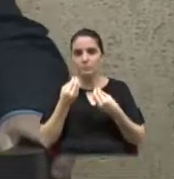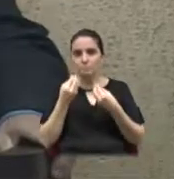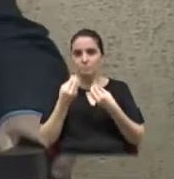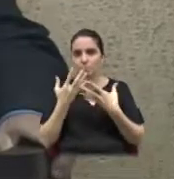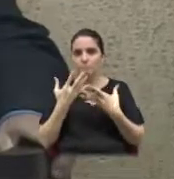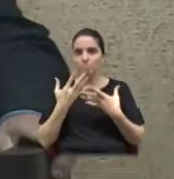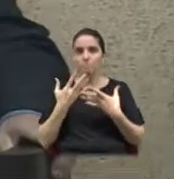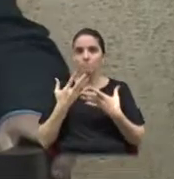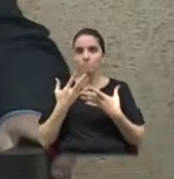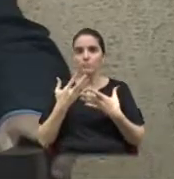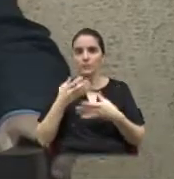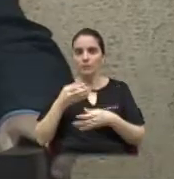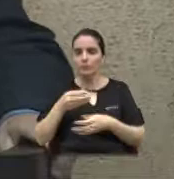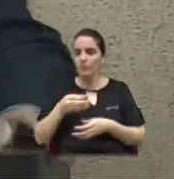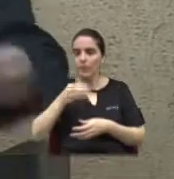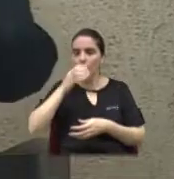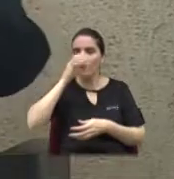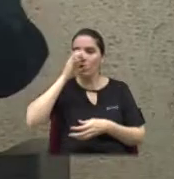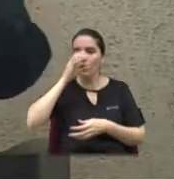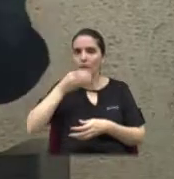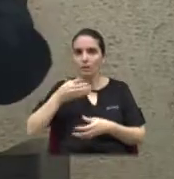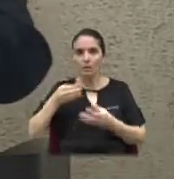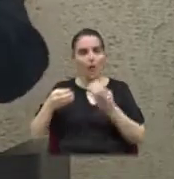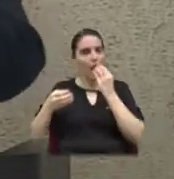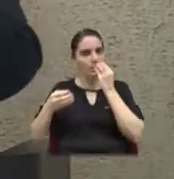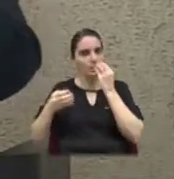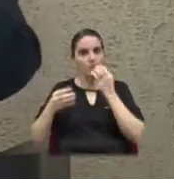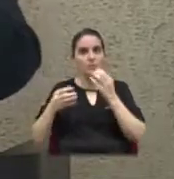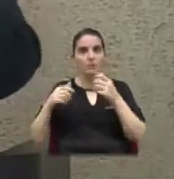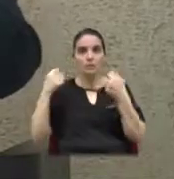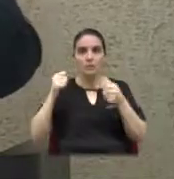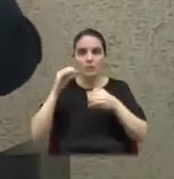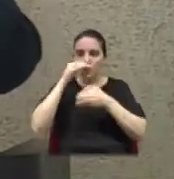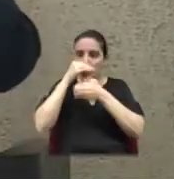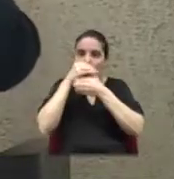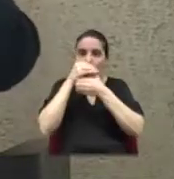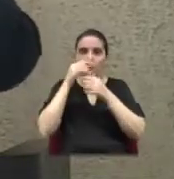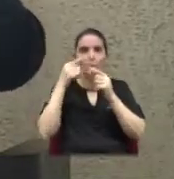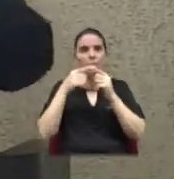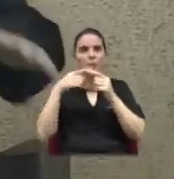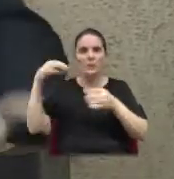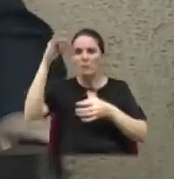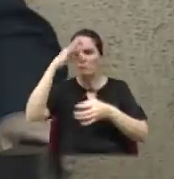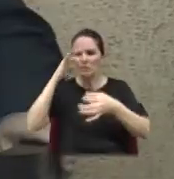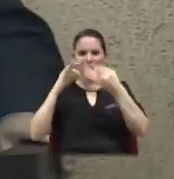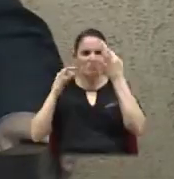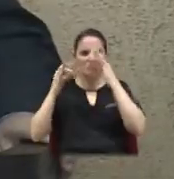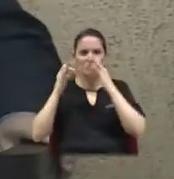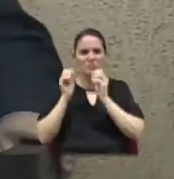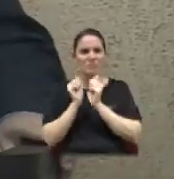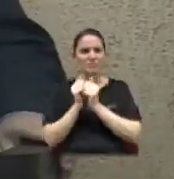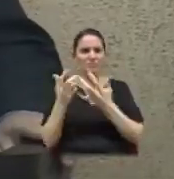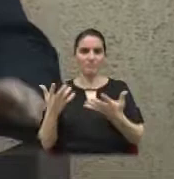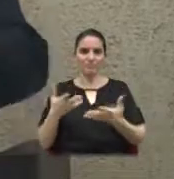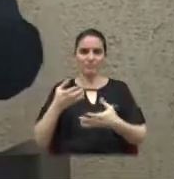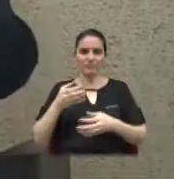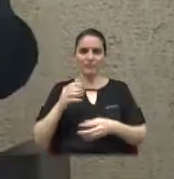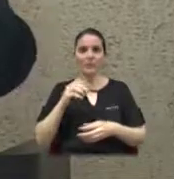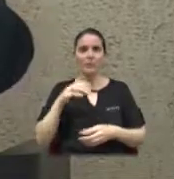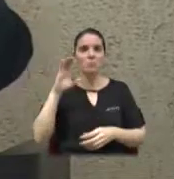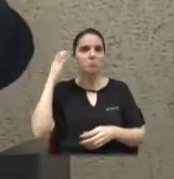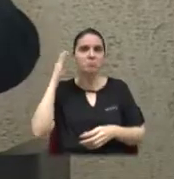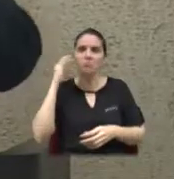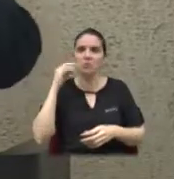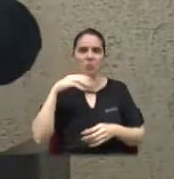vai tomar, comer alguma coisa, você tem que comer com a mão em cima, senão as moscas, você vai tomar um refrigerante e as